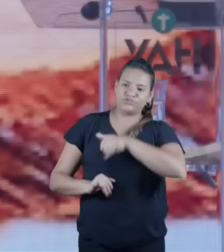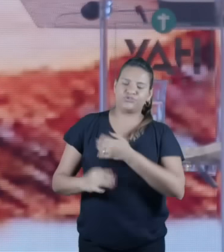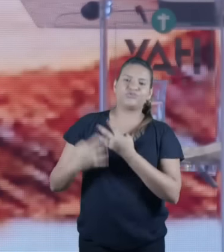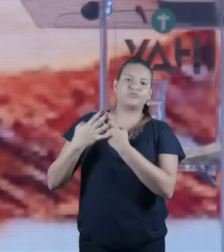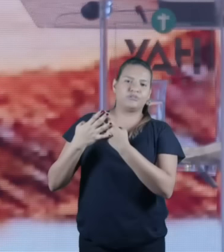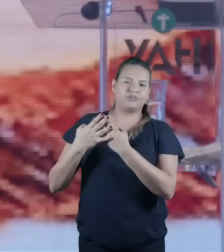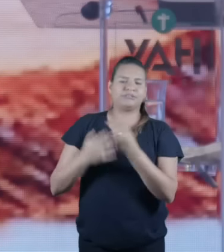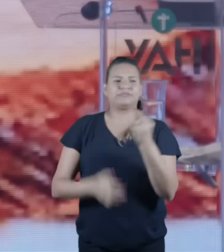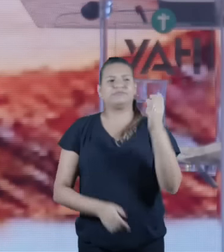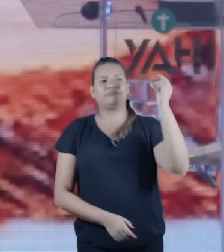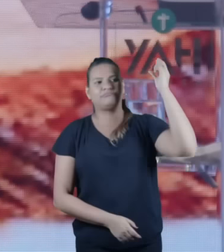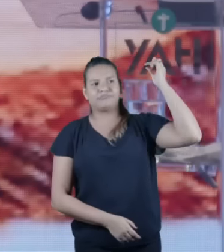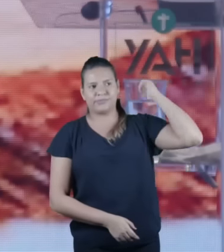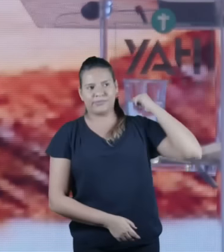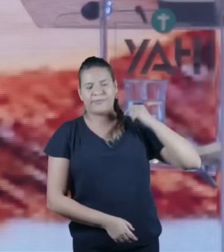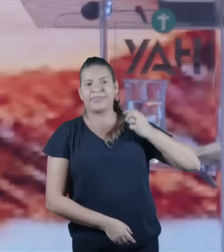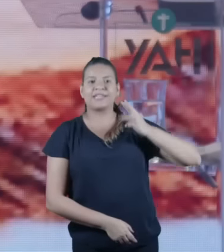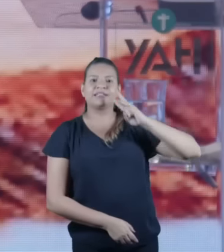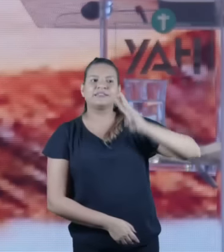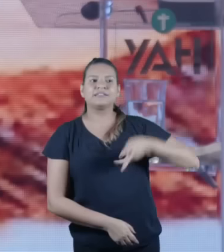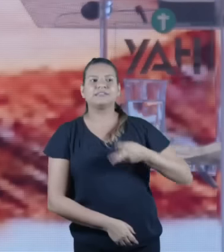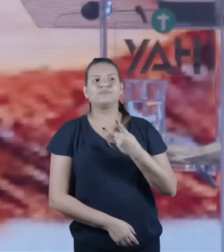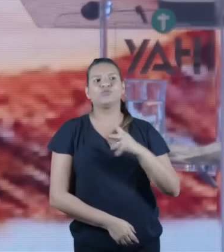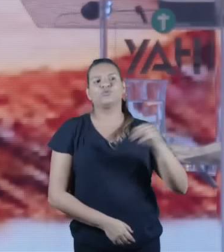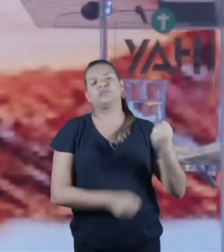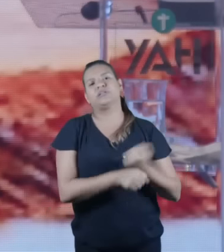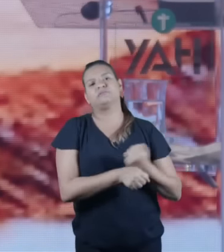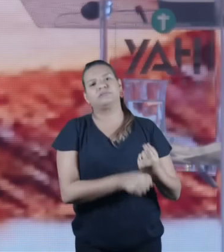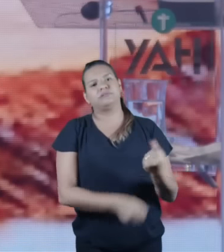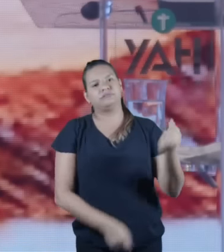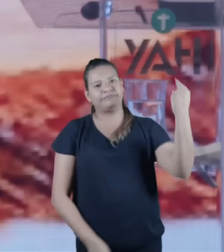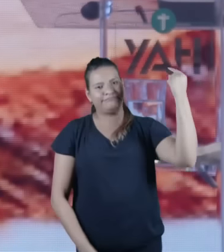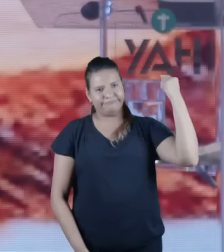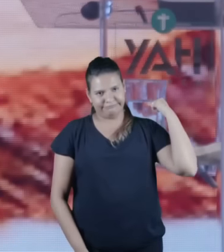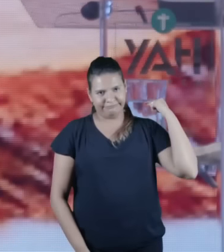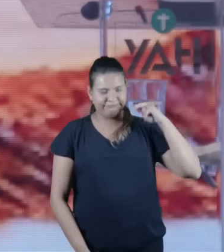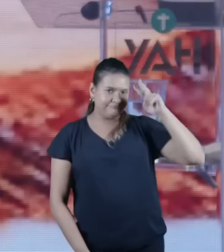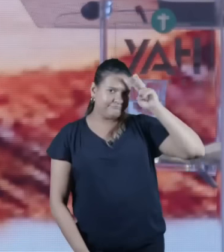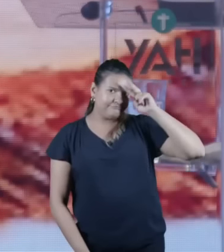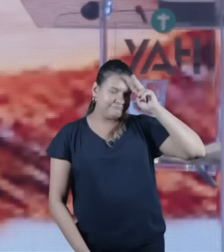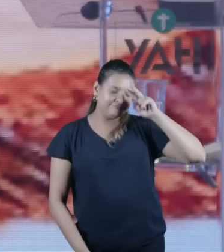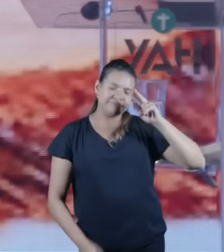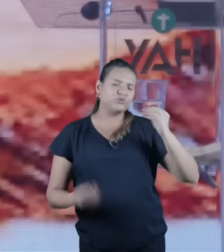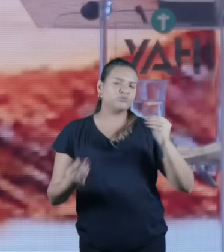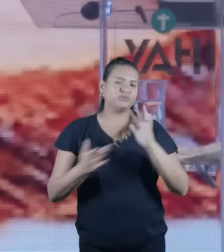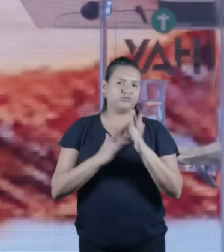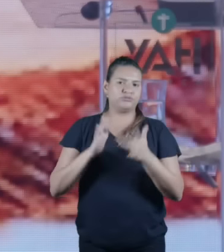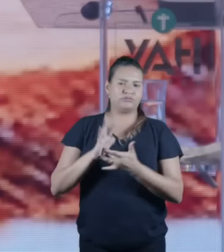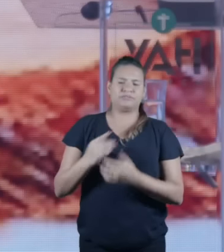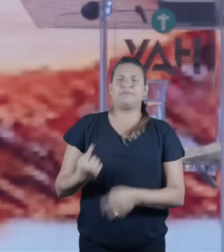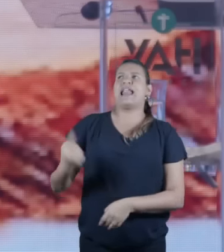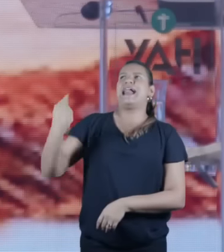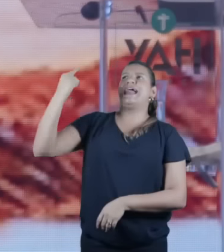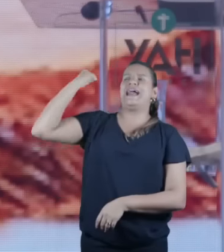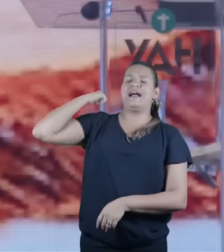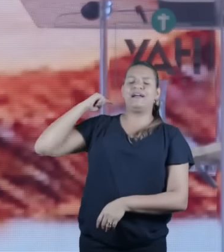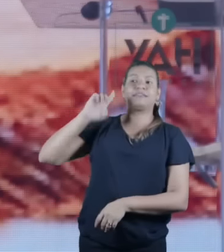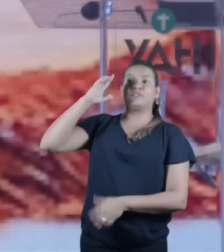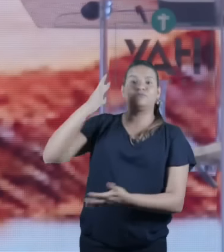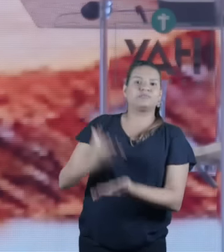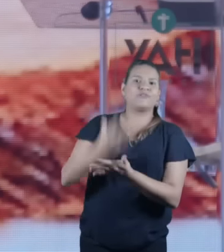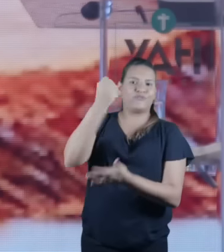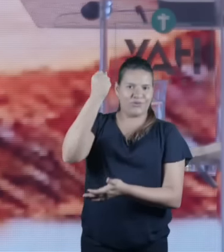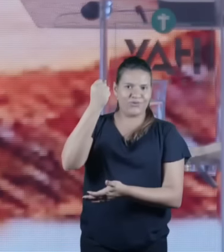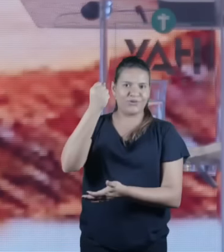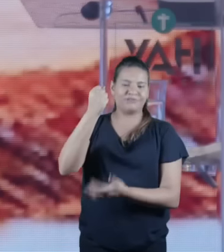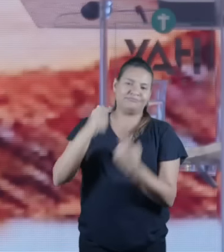uma tradição de três mil e duzentos anos atrás que relembra como Deus salvou o seu povo aqui então aqui